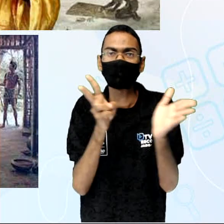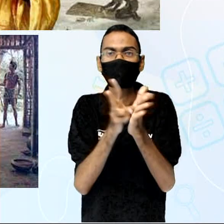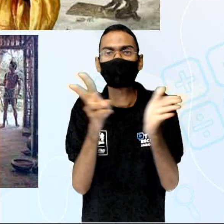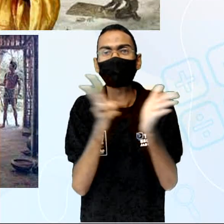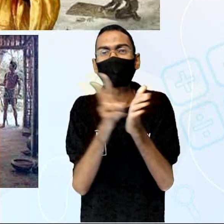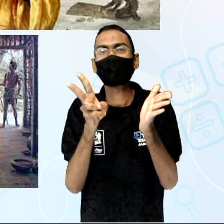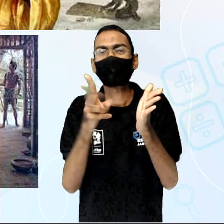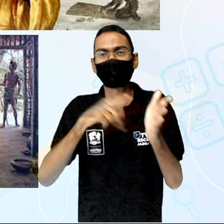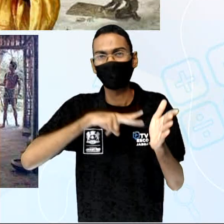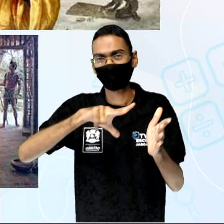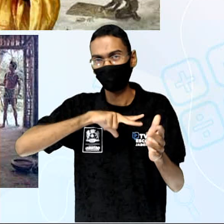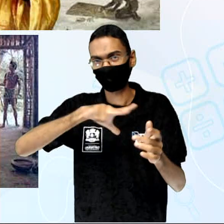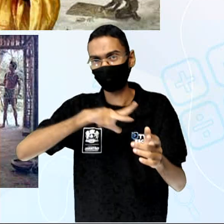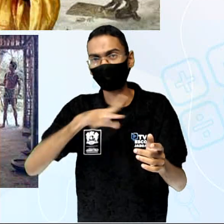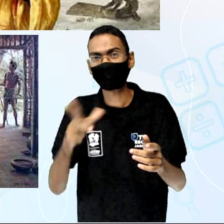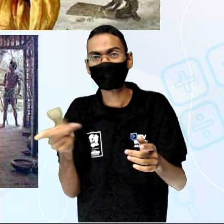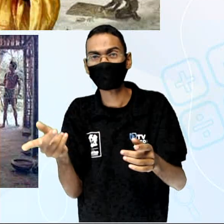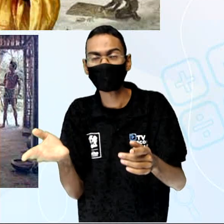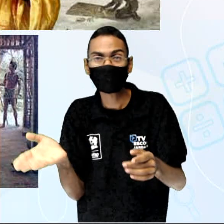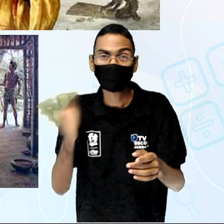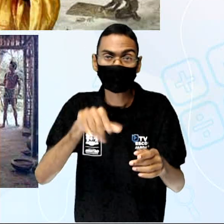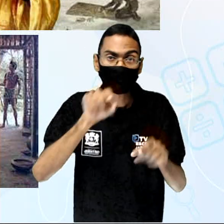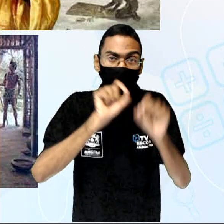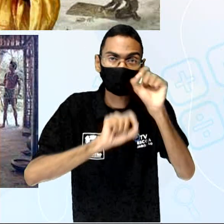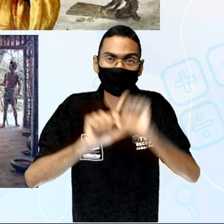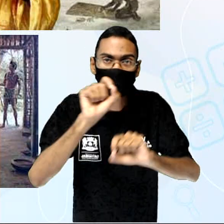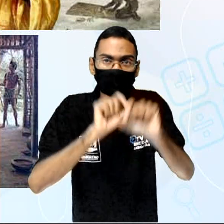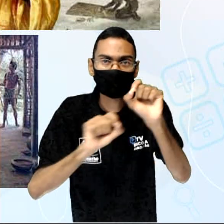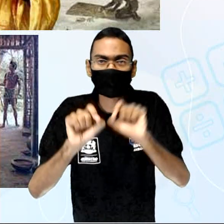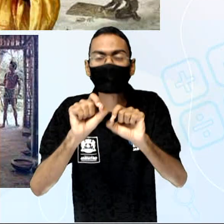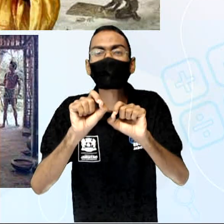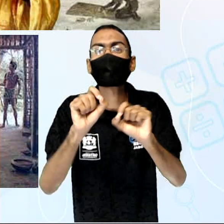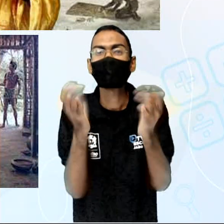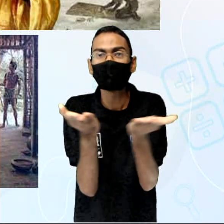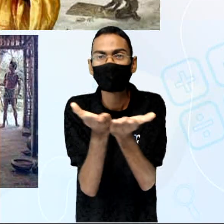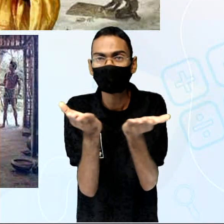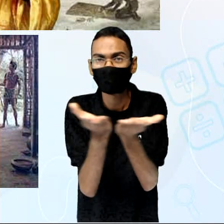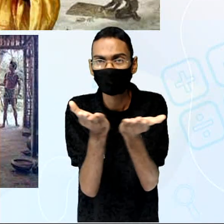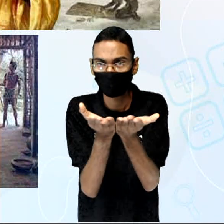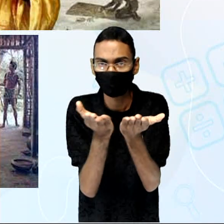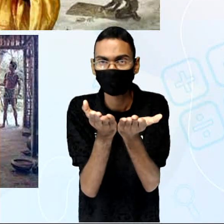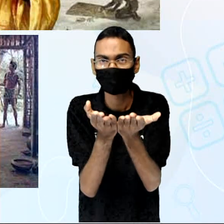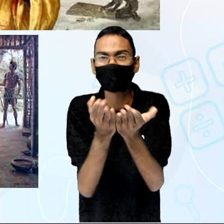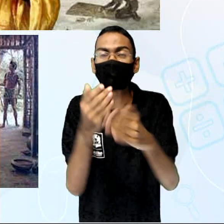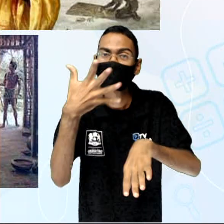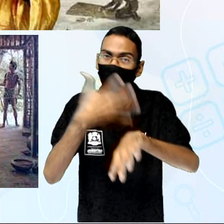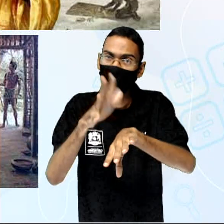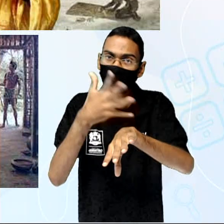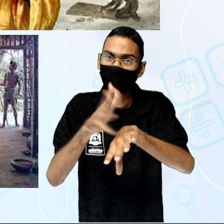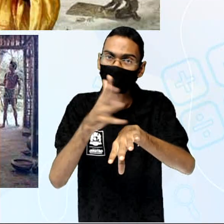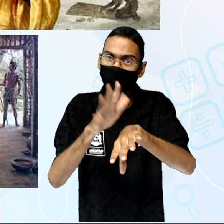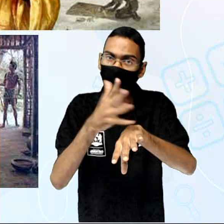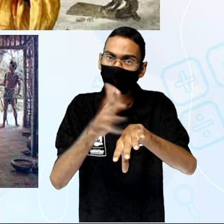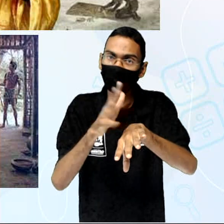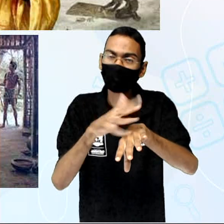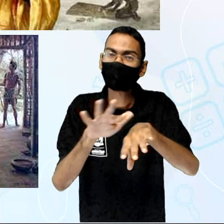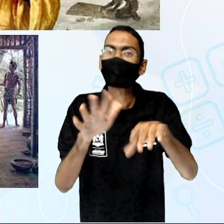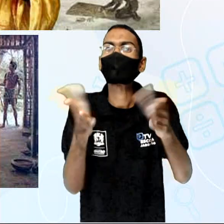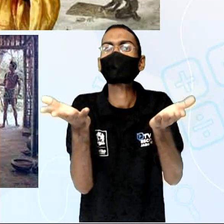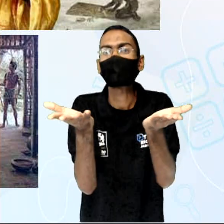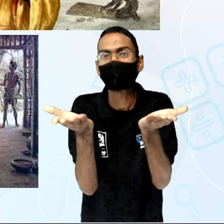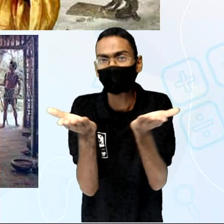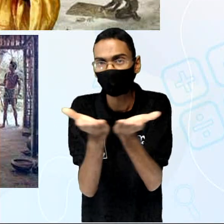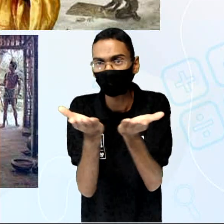trouxeram consigo o cristianismo e, com eles, a prática evangélica do